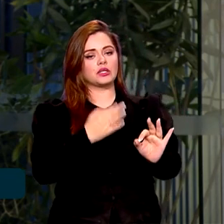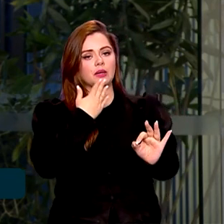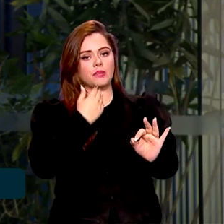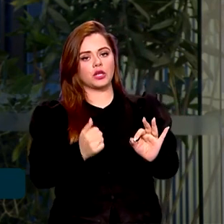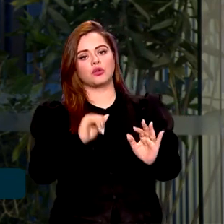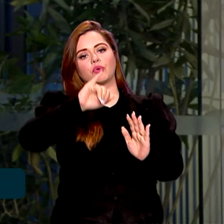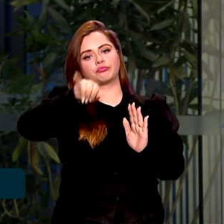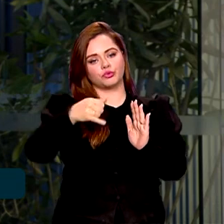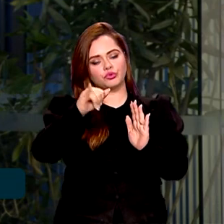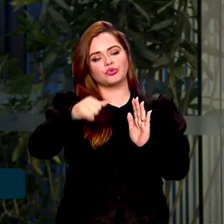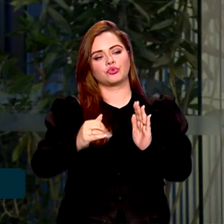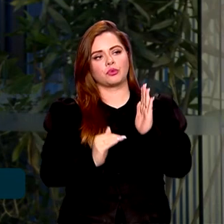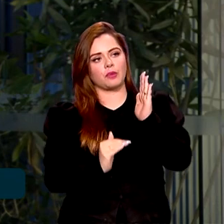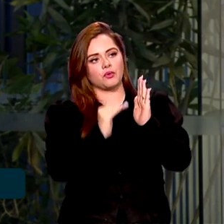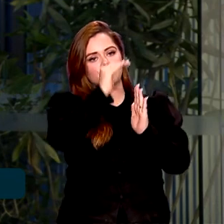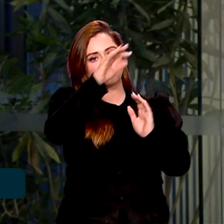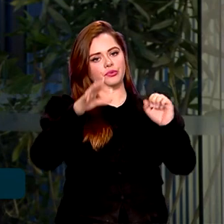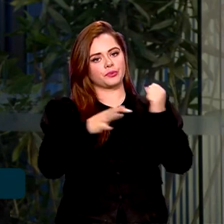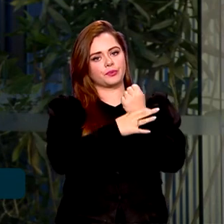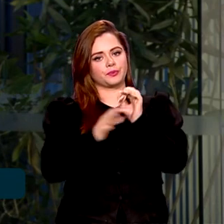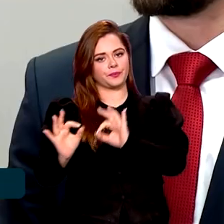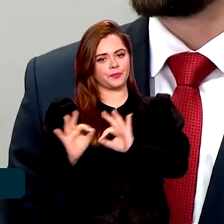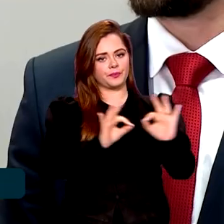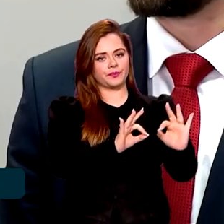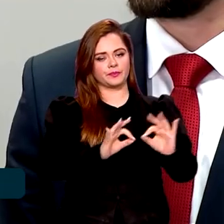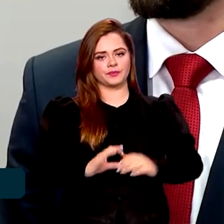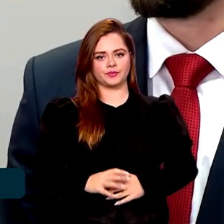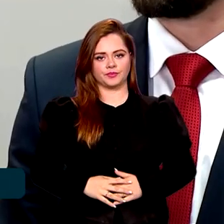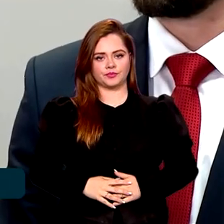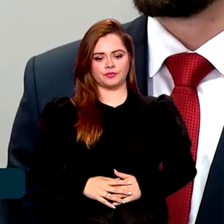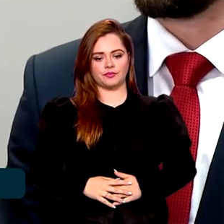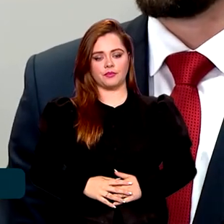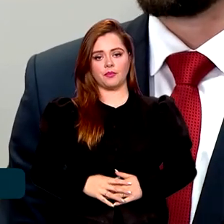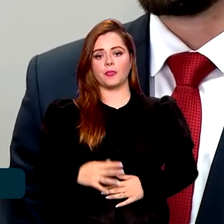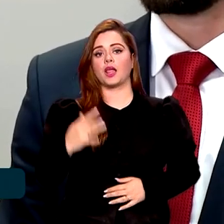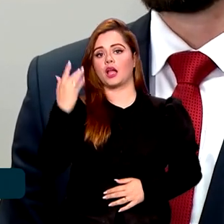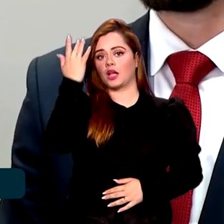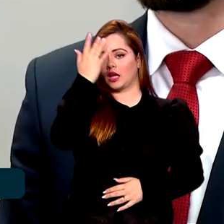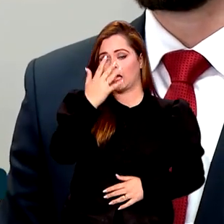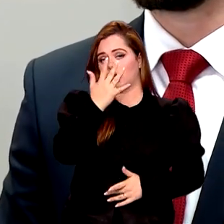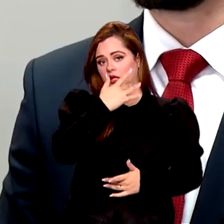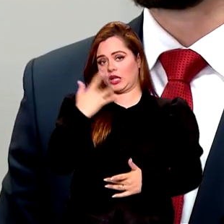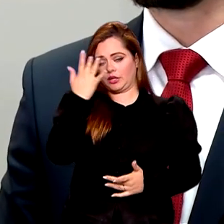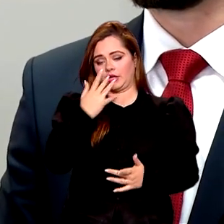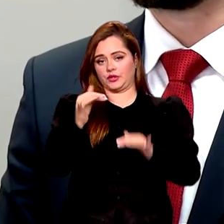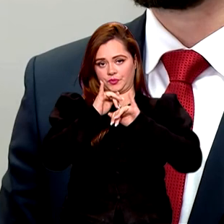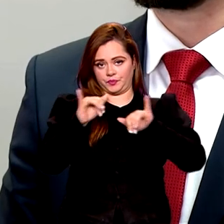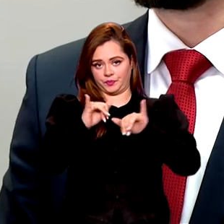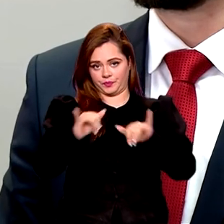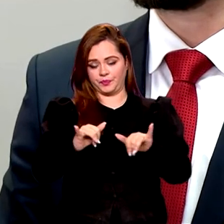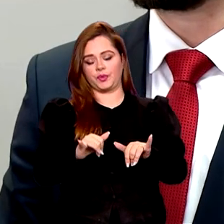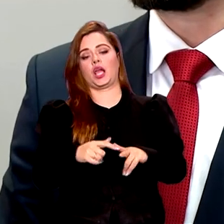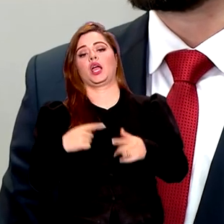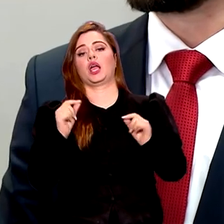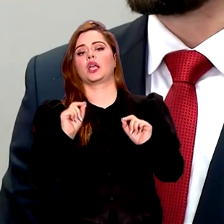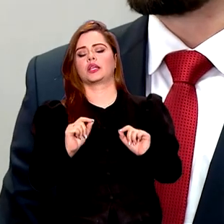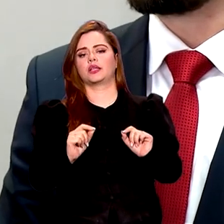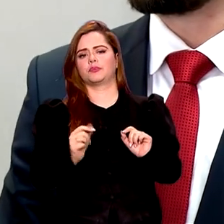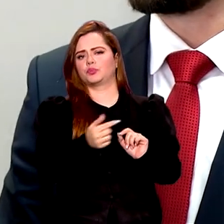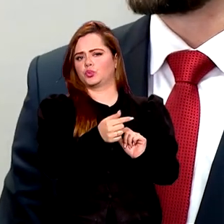para garantir o crescimento. Acompanhe. As vésperas de uma semana importante, que é a